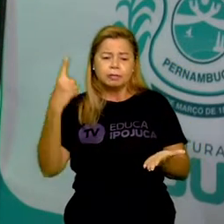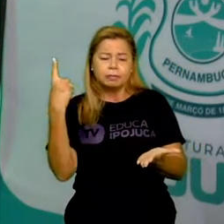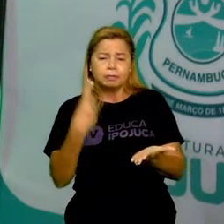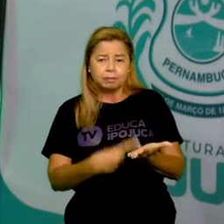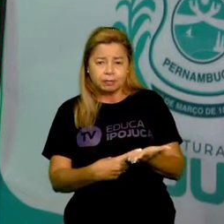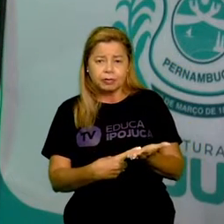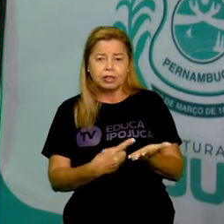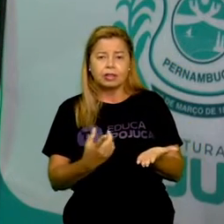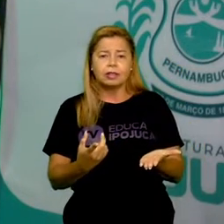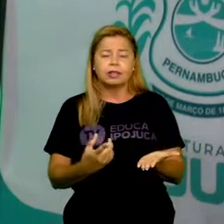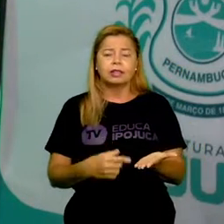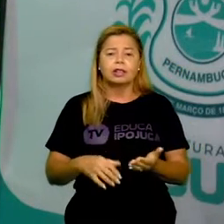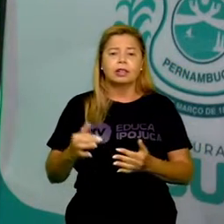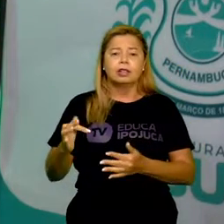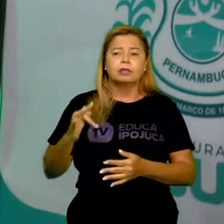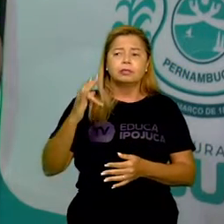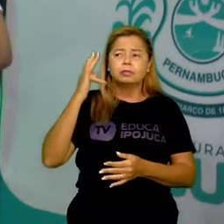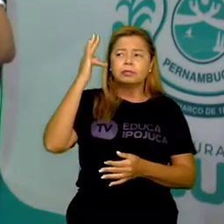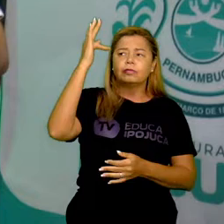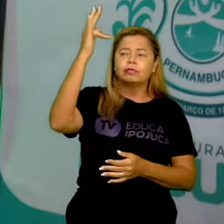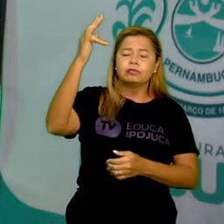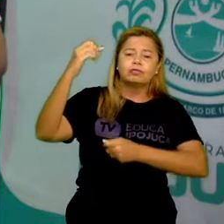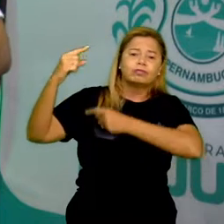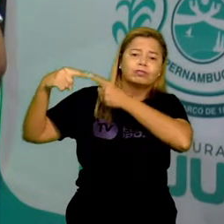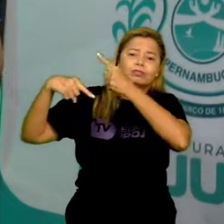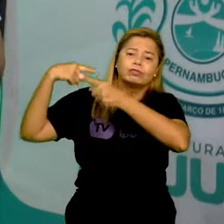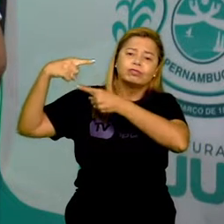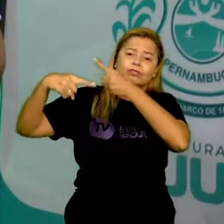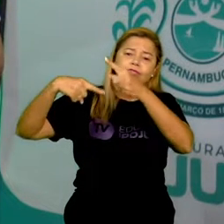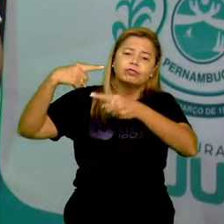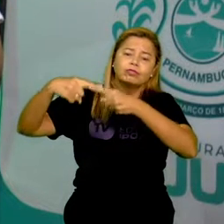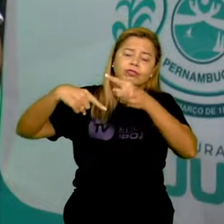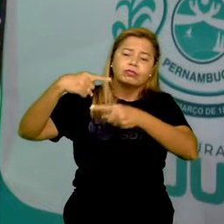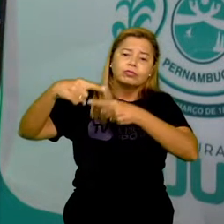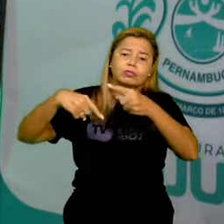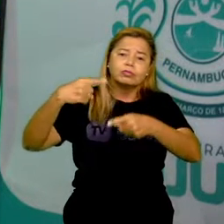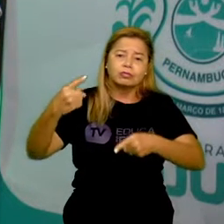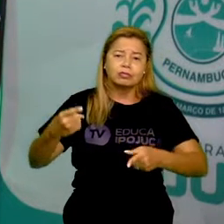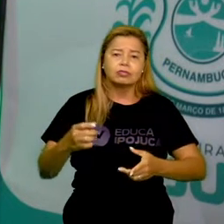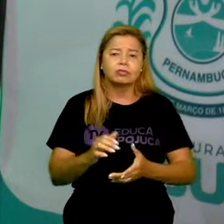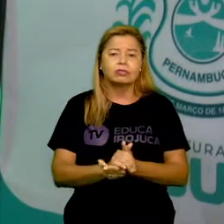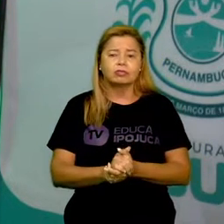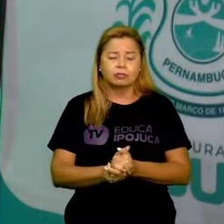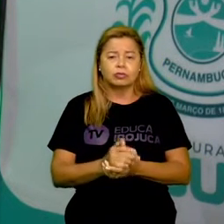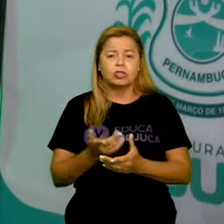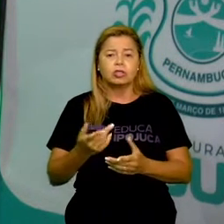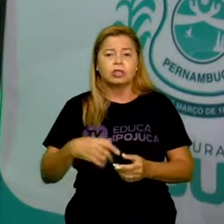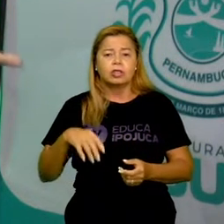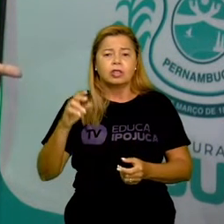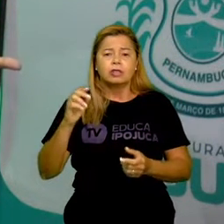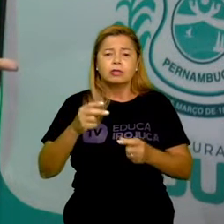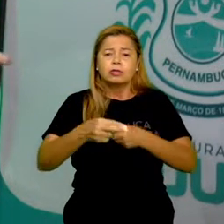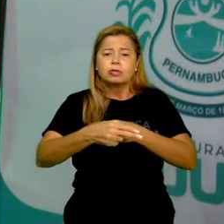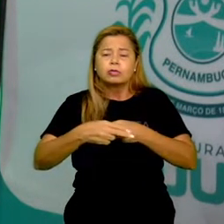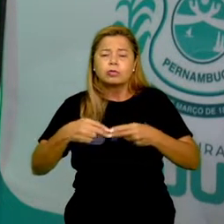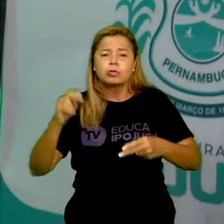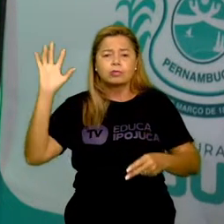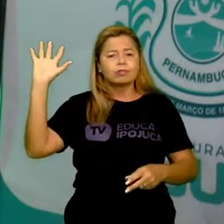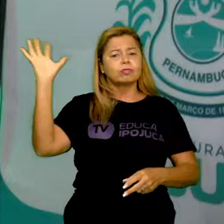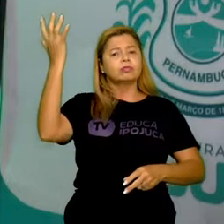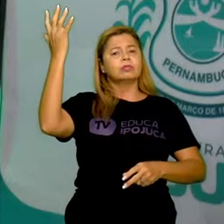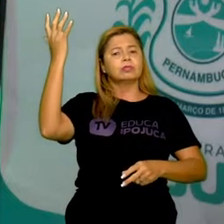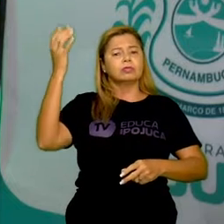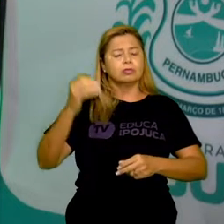para futuras gerações coisas que eles que estavam sendo, se estavam acontecendo naquela época.